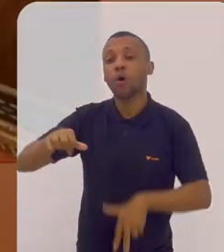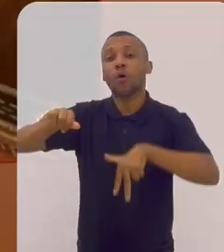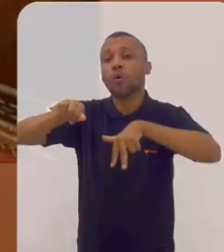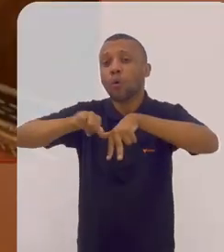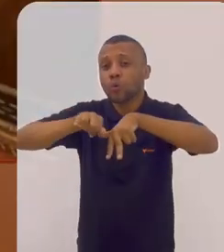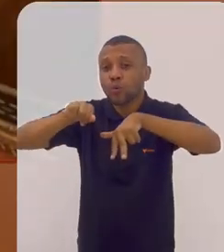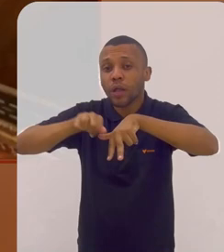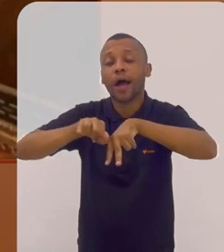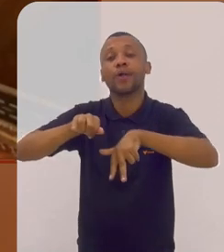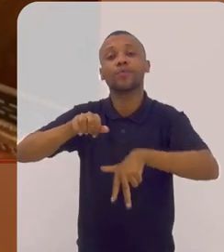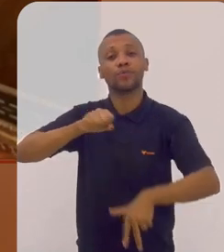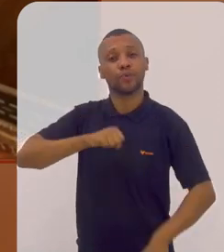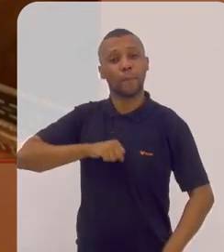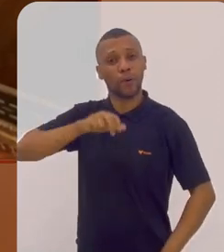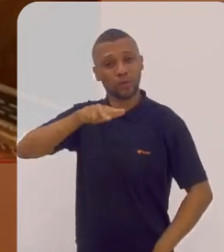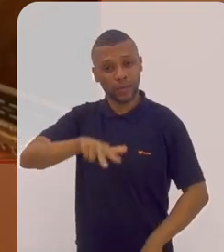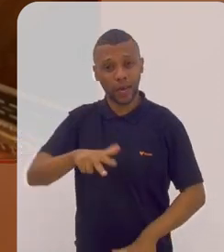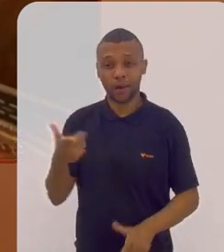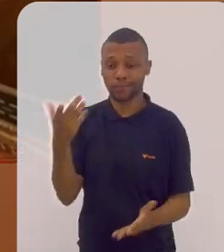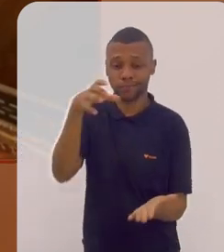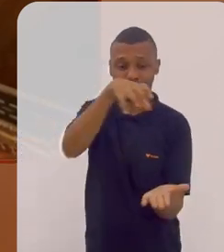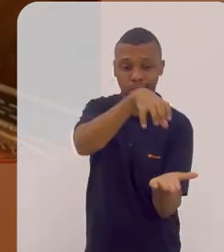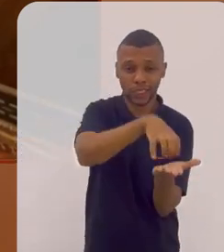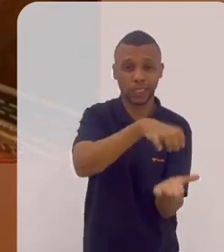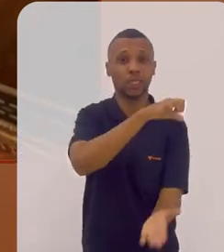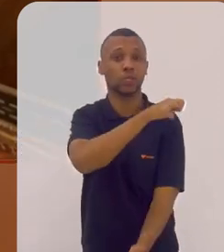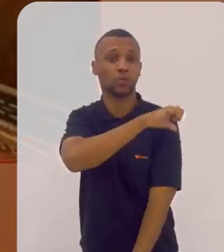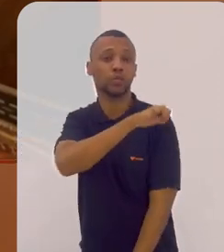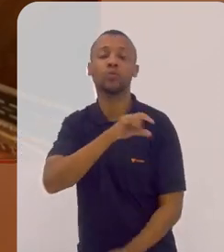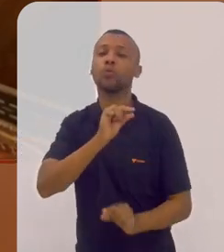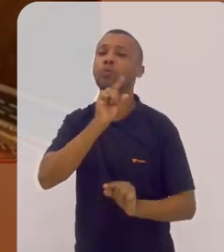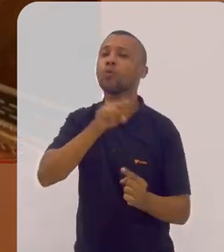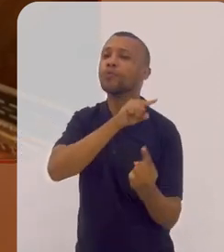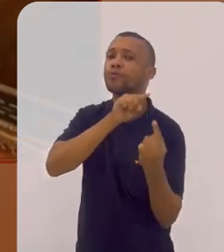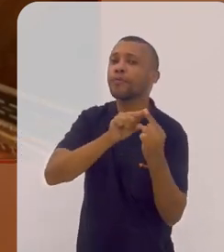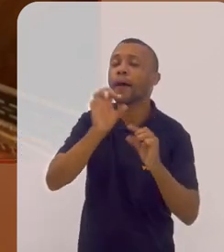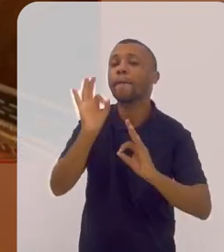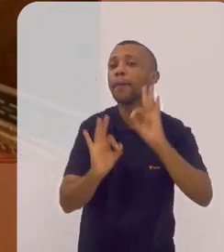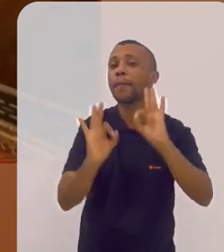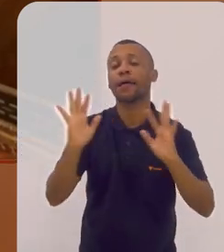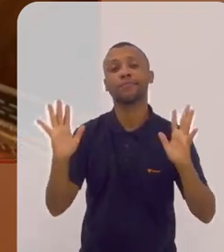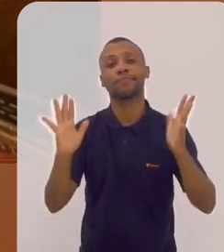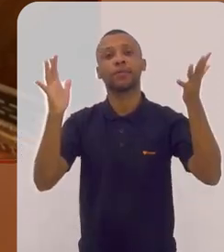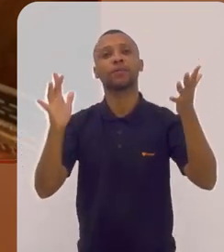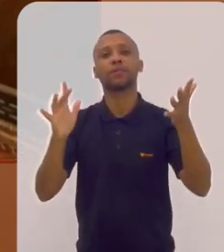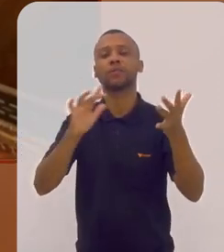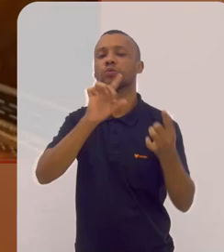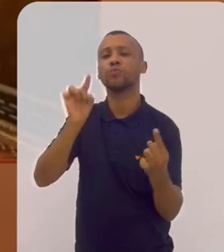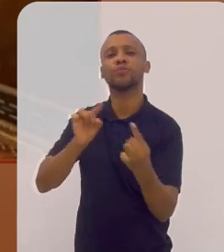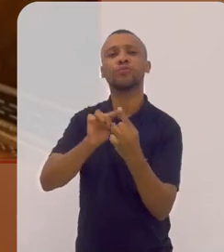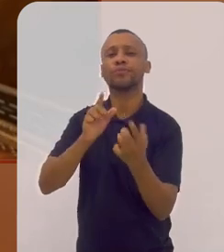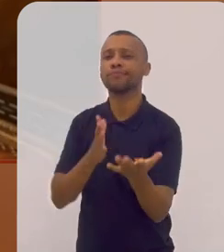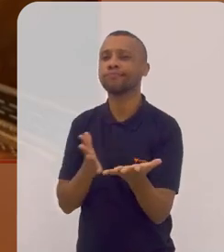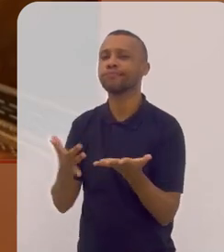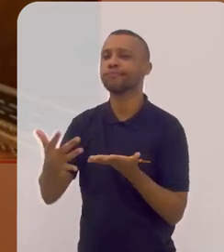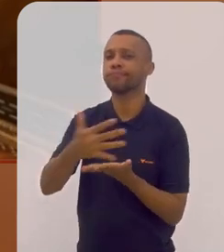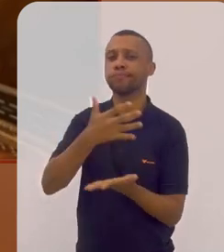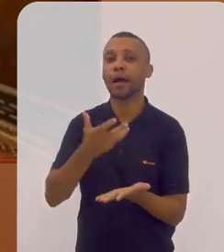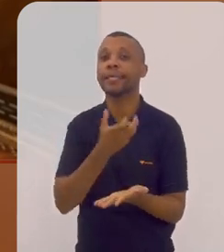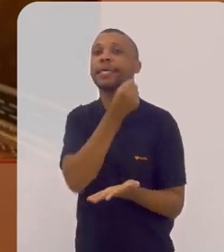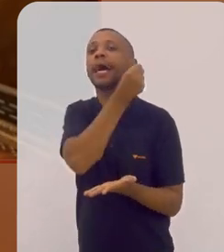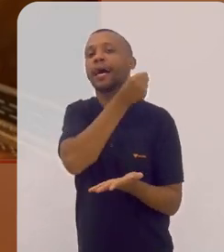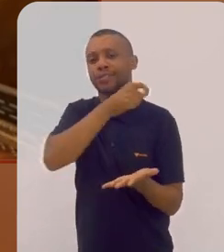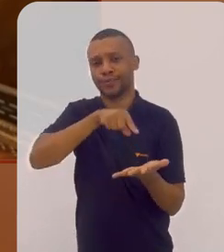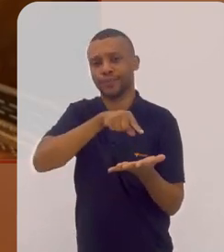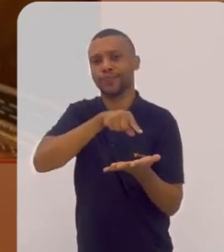Portugal no Rio de Janeiro para preparar as festividades desse ano através do resgate de